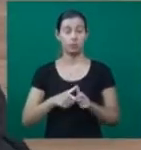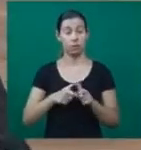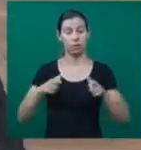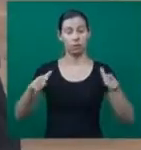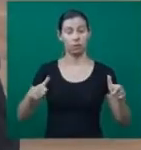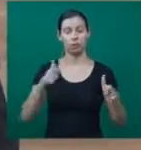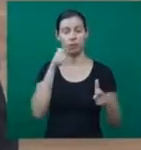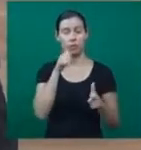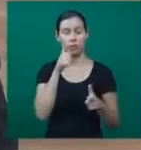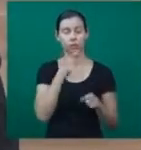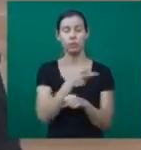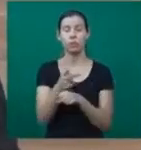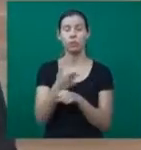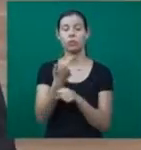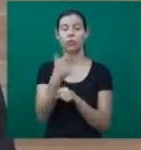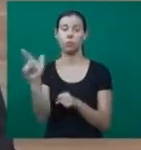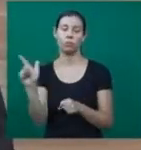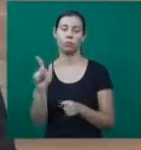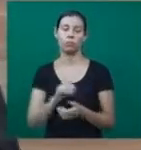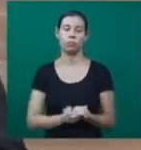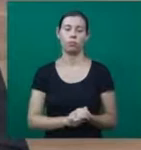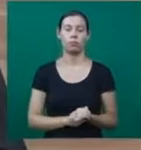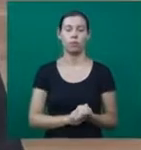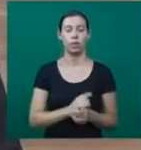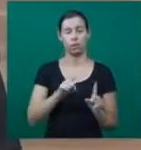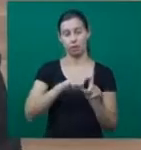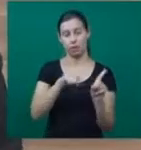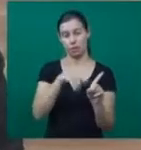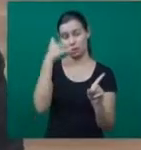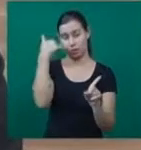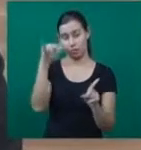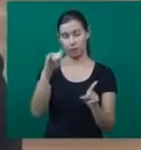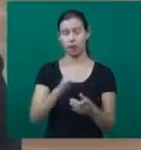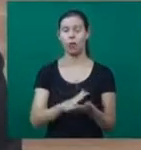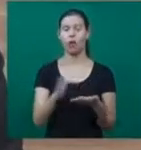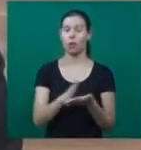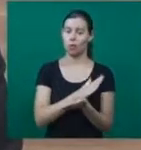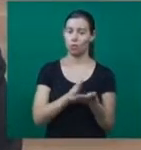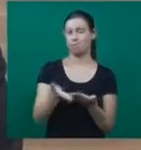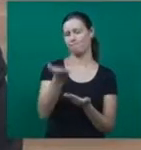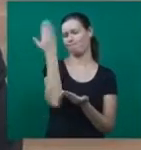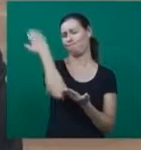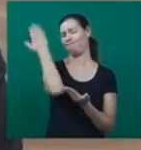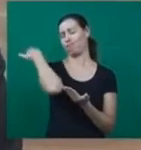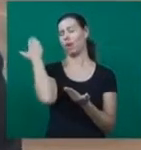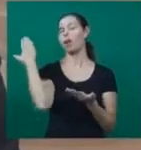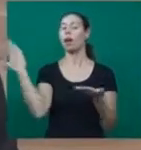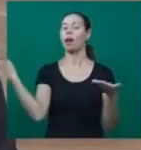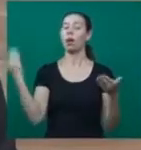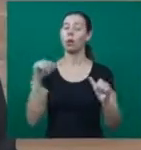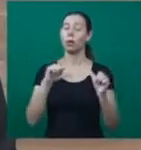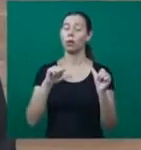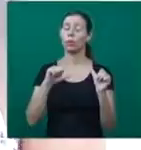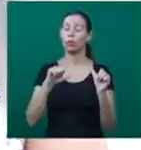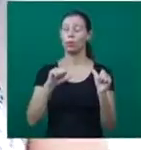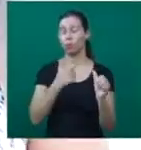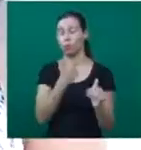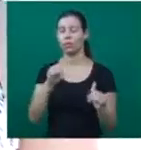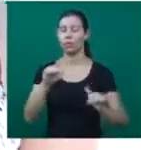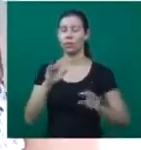procuram outras soluções. Algumas são bem antigas e outras bem tecnológicas. É o que você vai ver na reportagem a seguir.